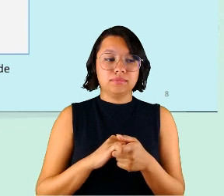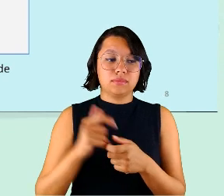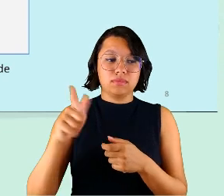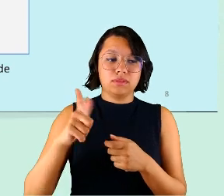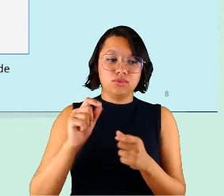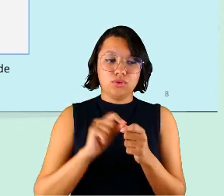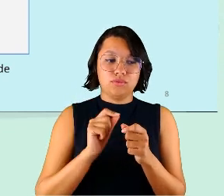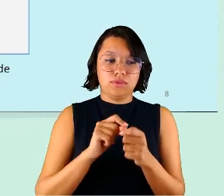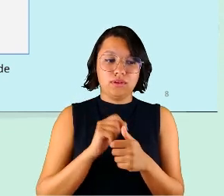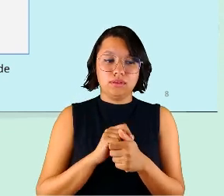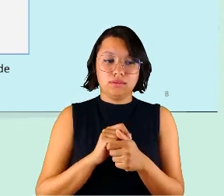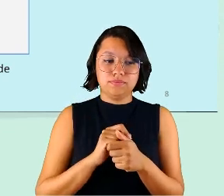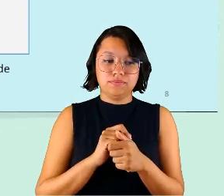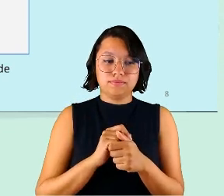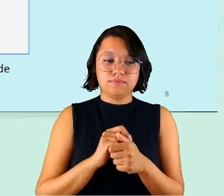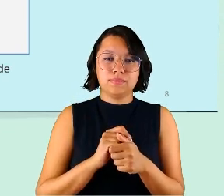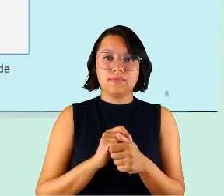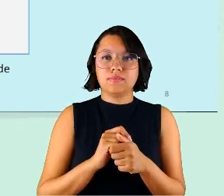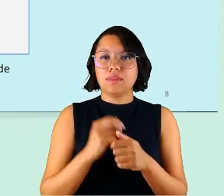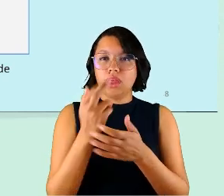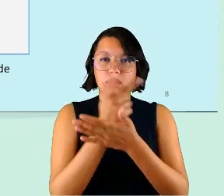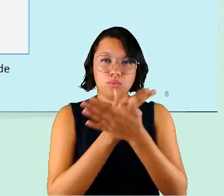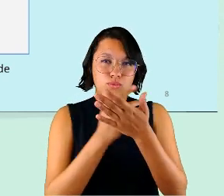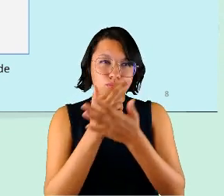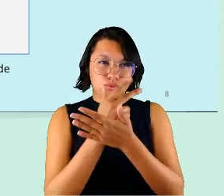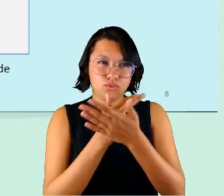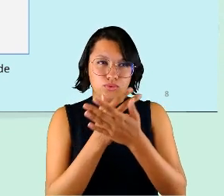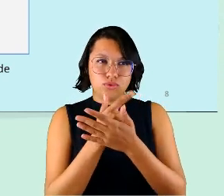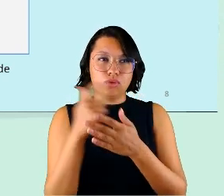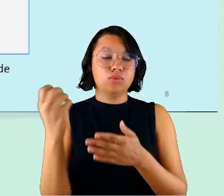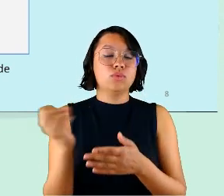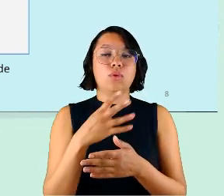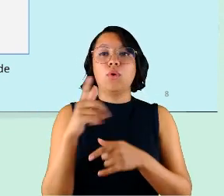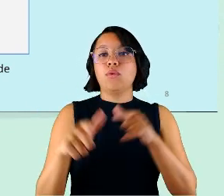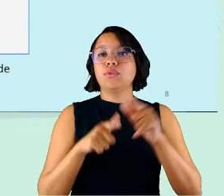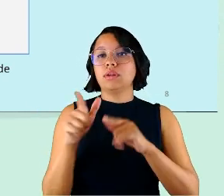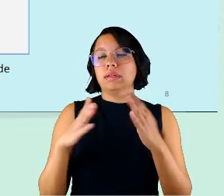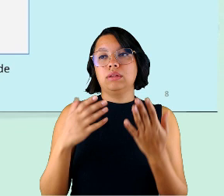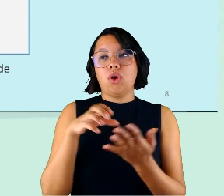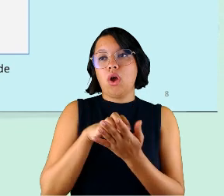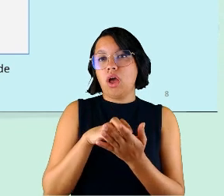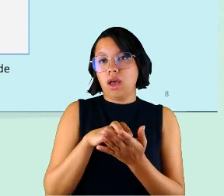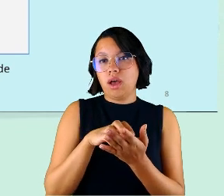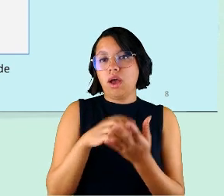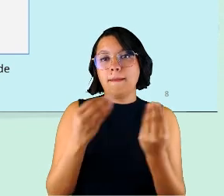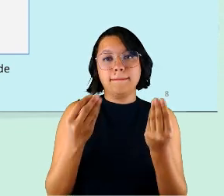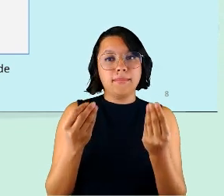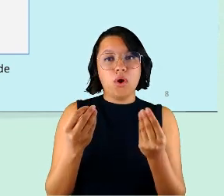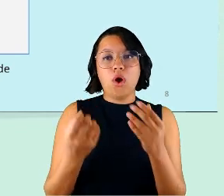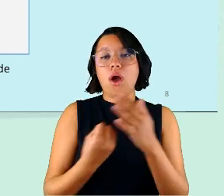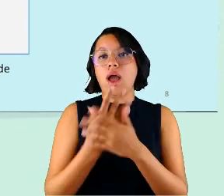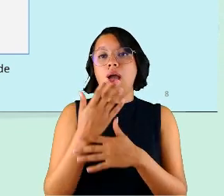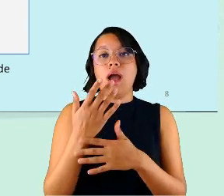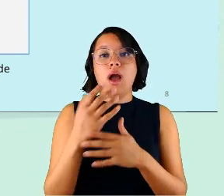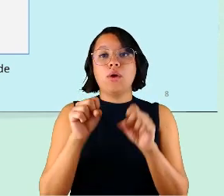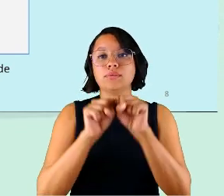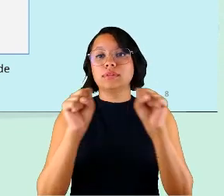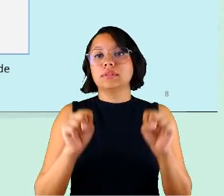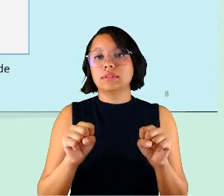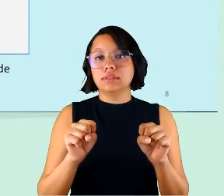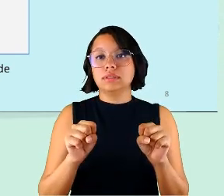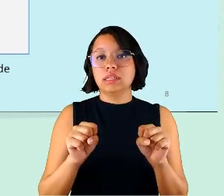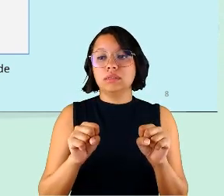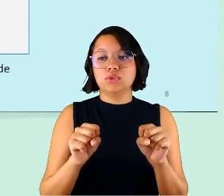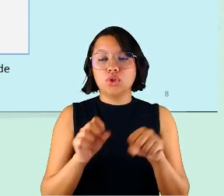não tinham sido feitas e o redesenho do trabalho então muitas organizações criaram sistemas de